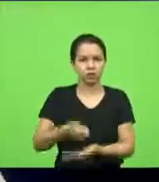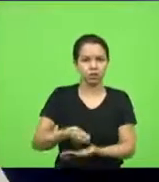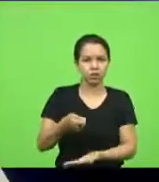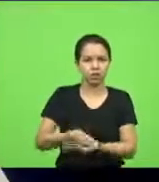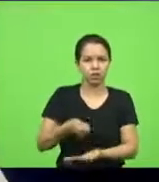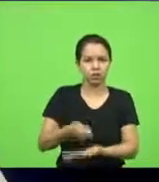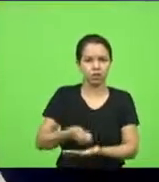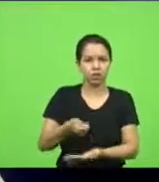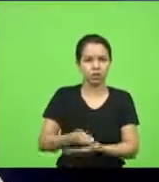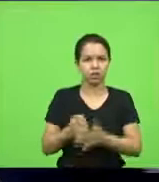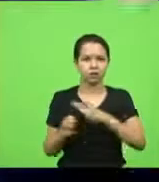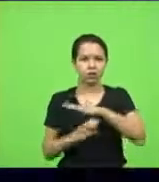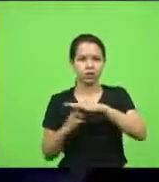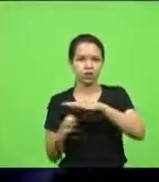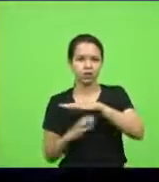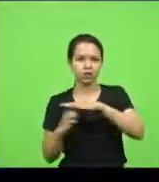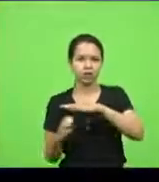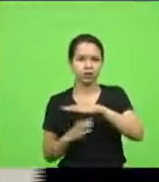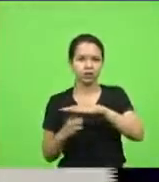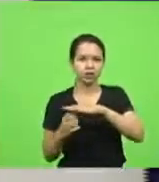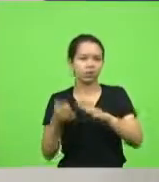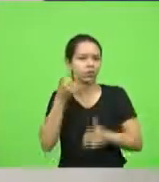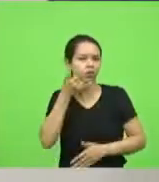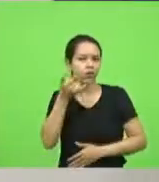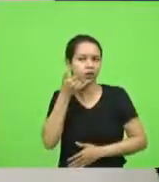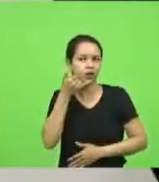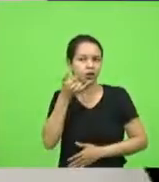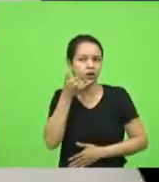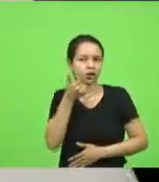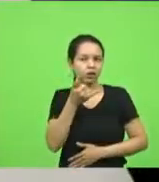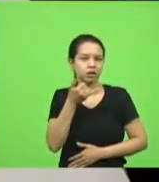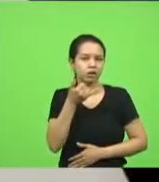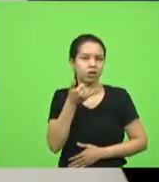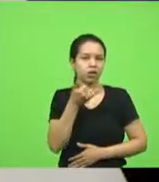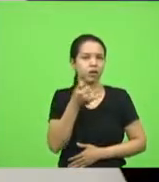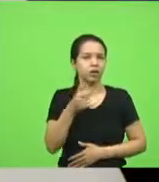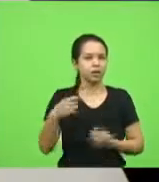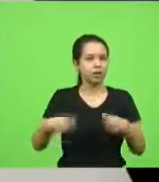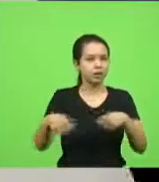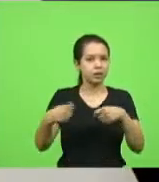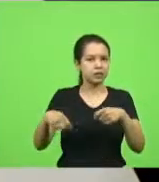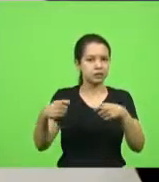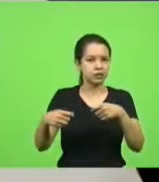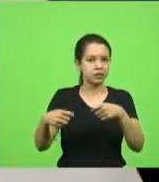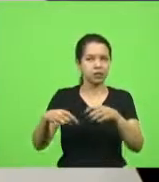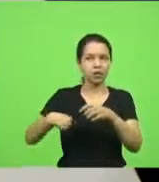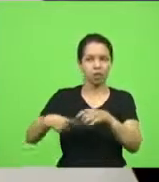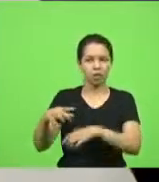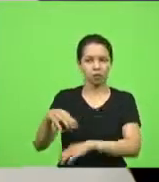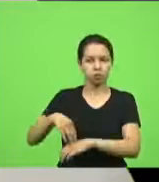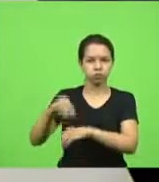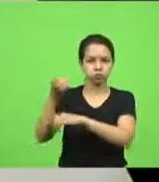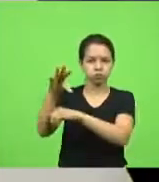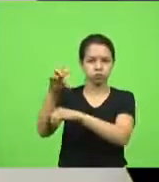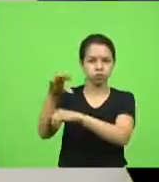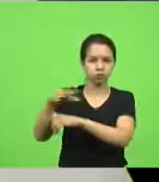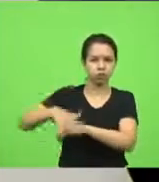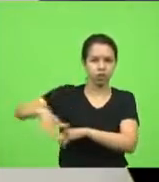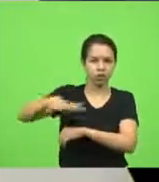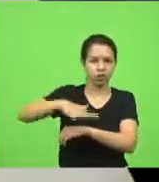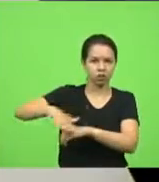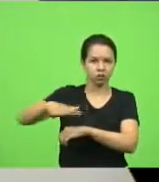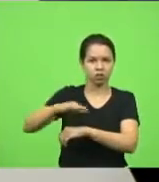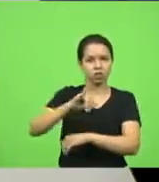a instalação de uma antena na localidade de Itararé, no município de São José do Cerrito. Em